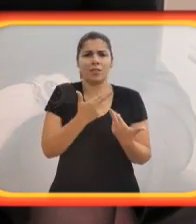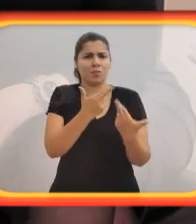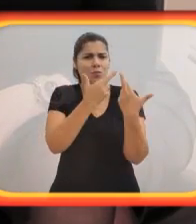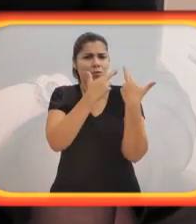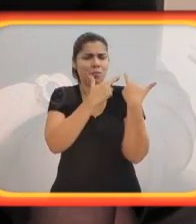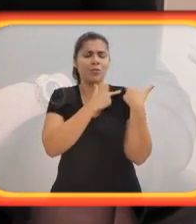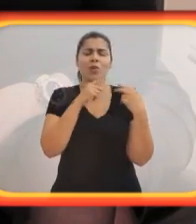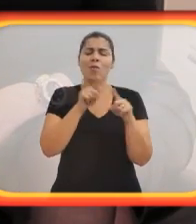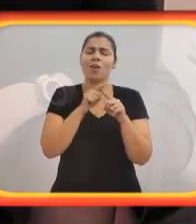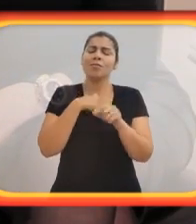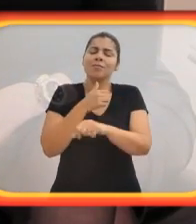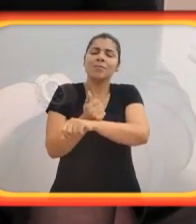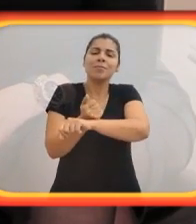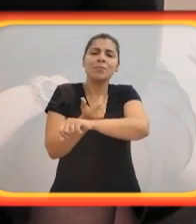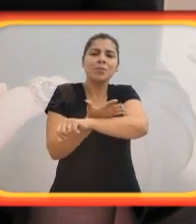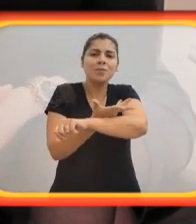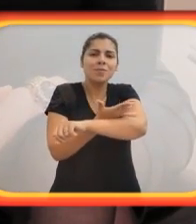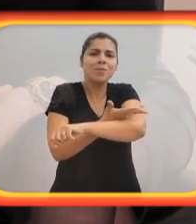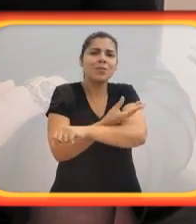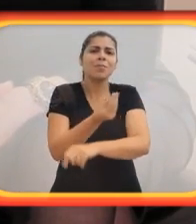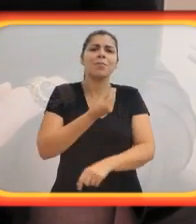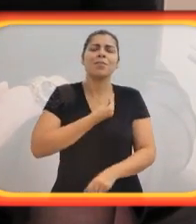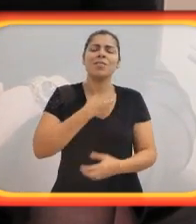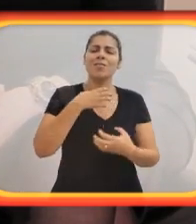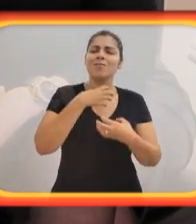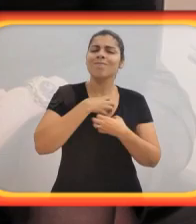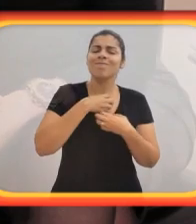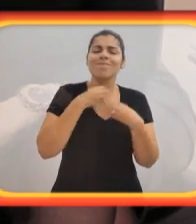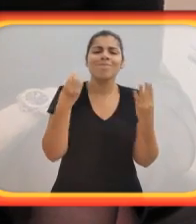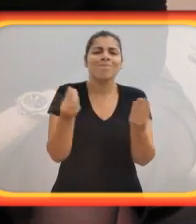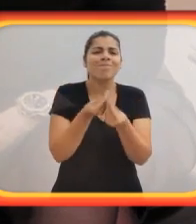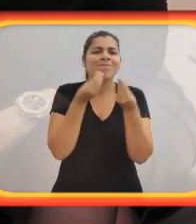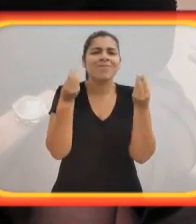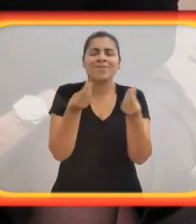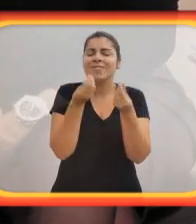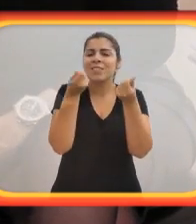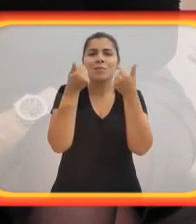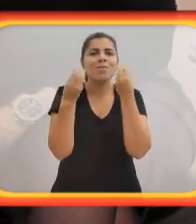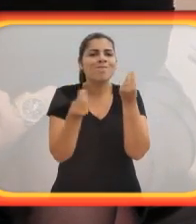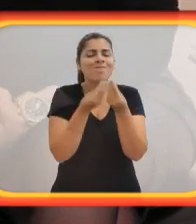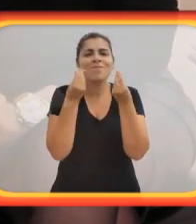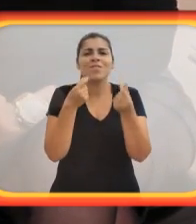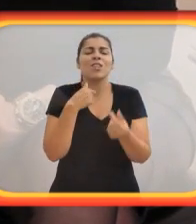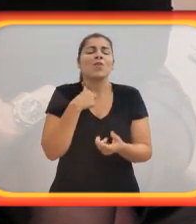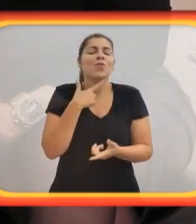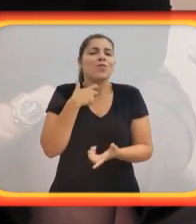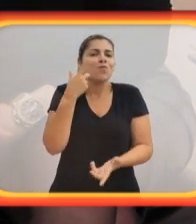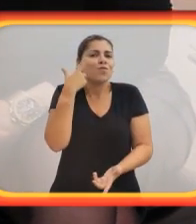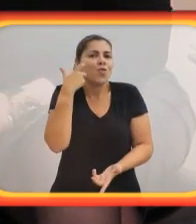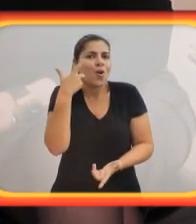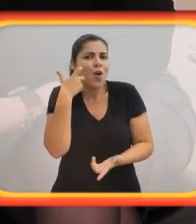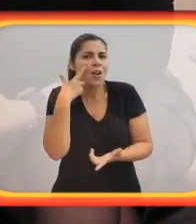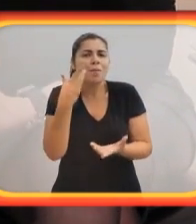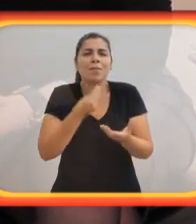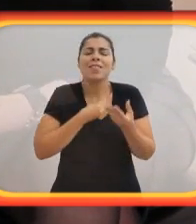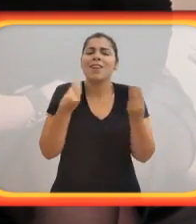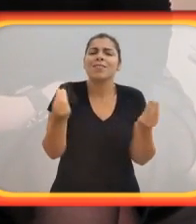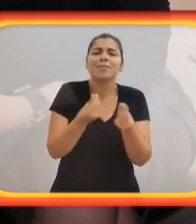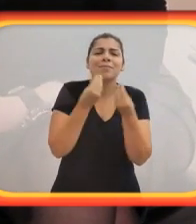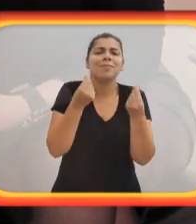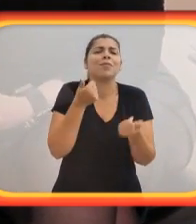que você acha por você ser minha musa inspiradora? Acho uma responsabilidade.